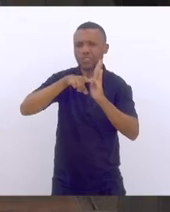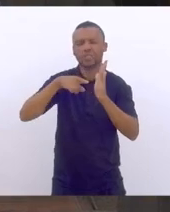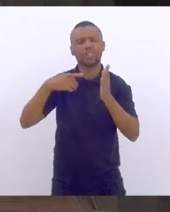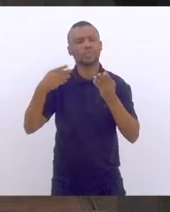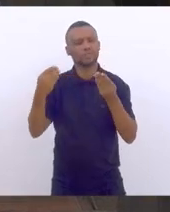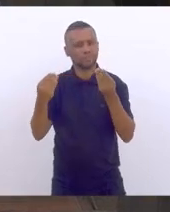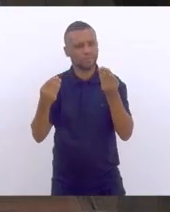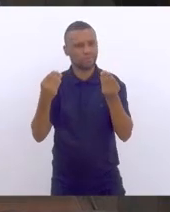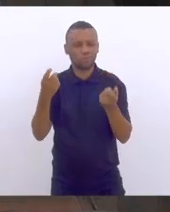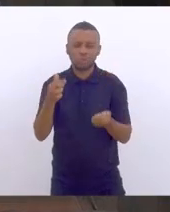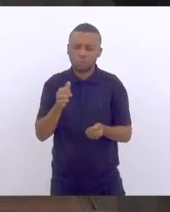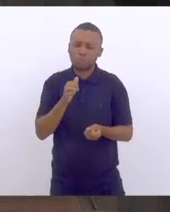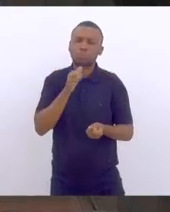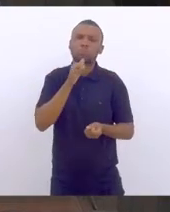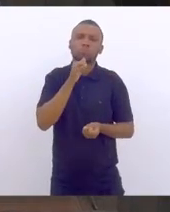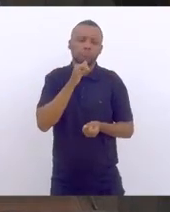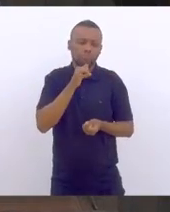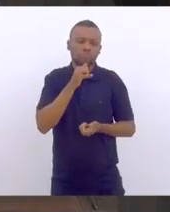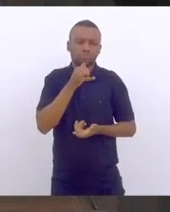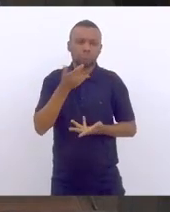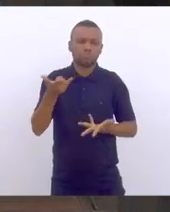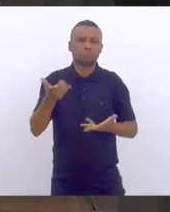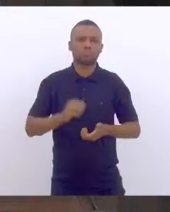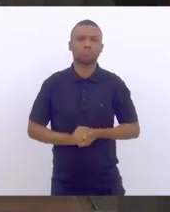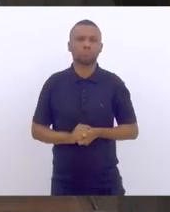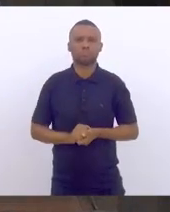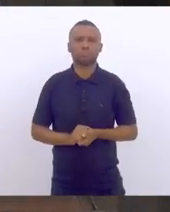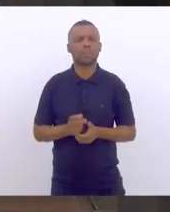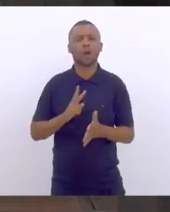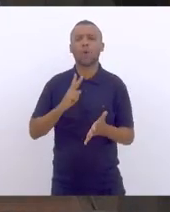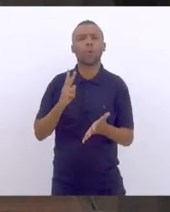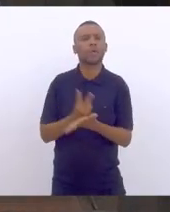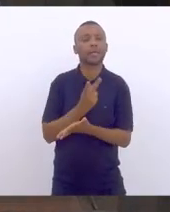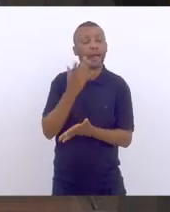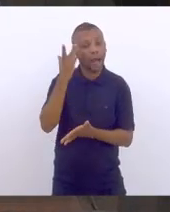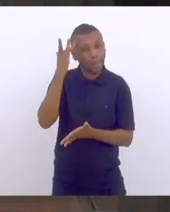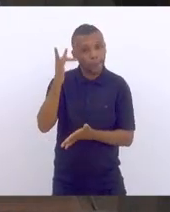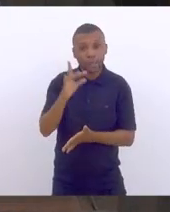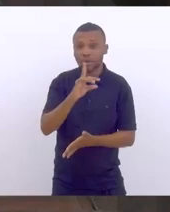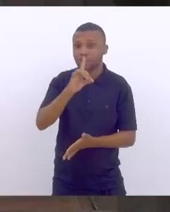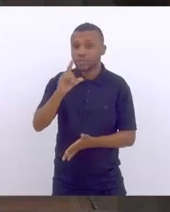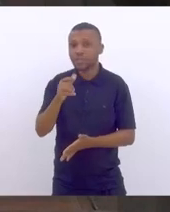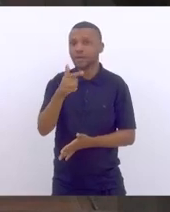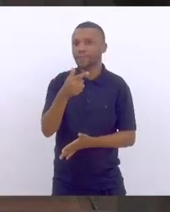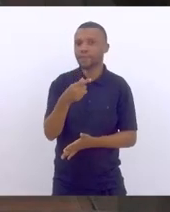tristes que amanhã, dia 23,